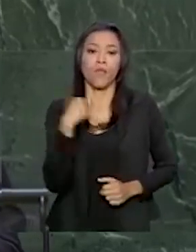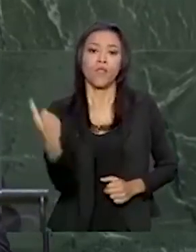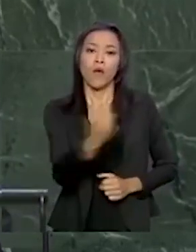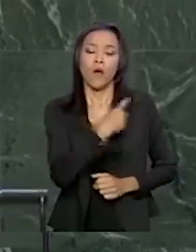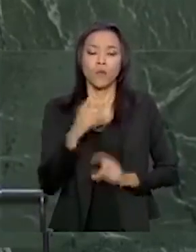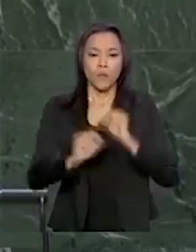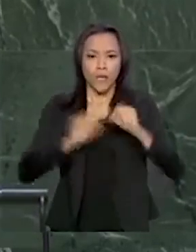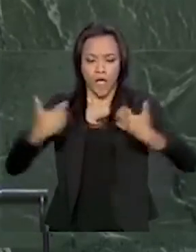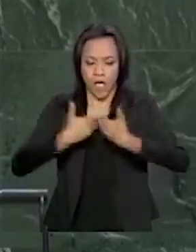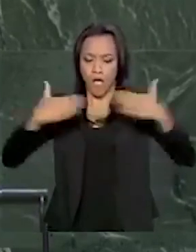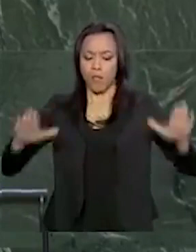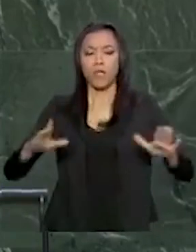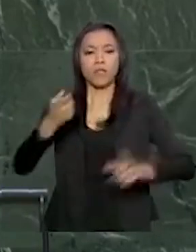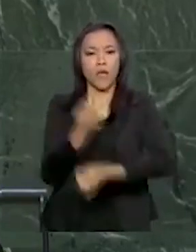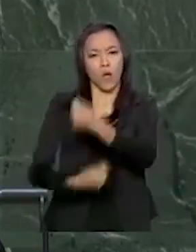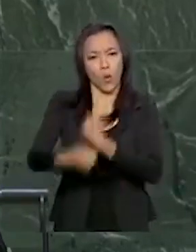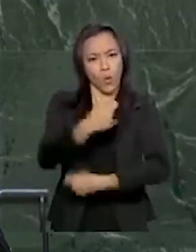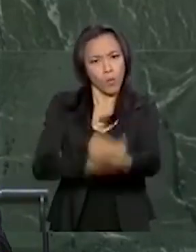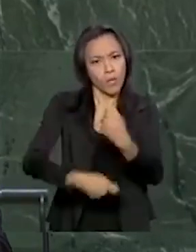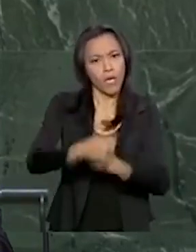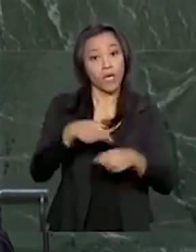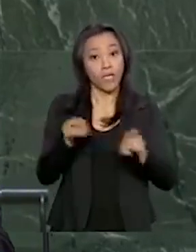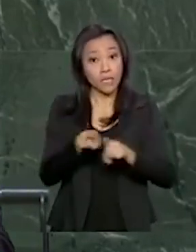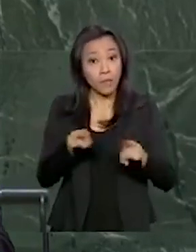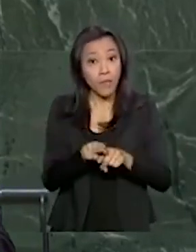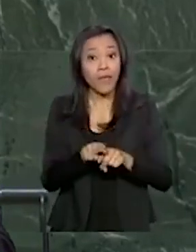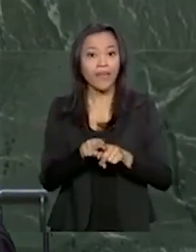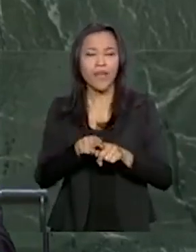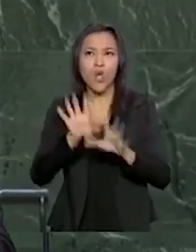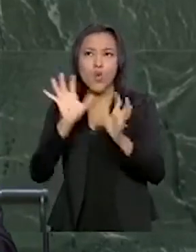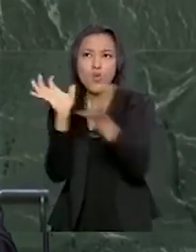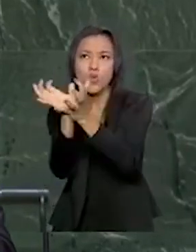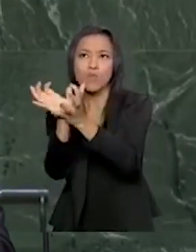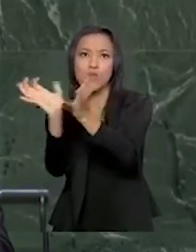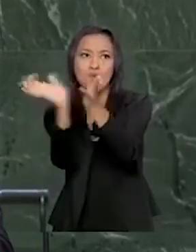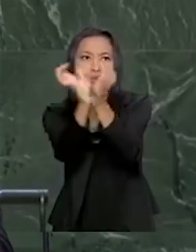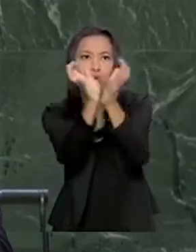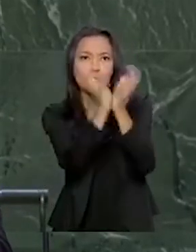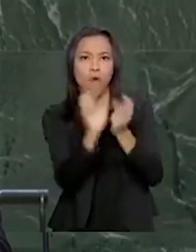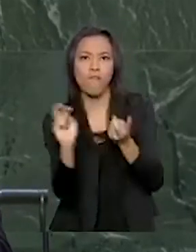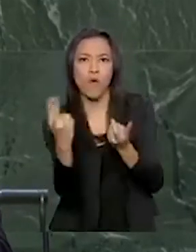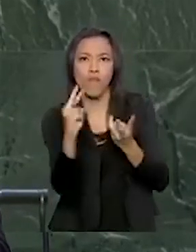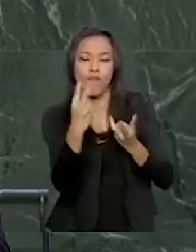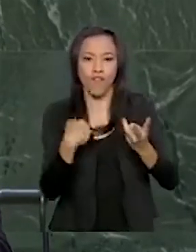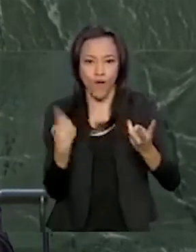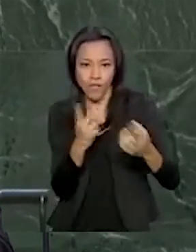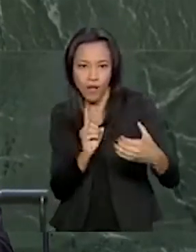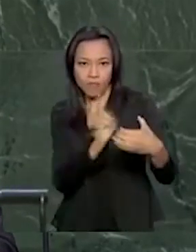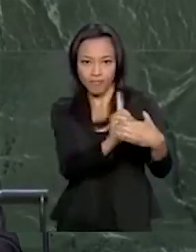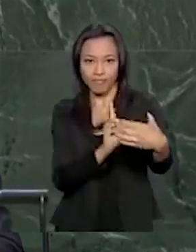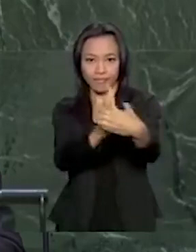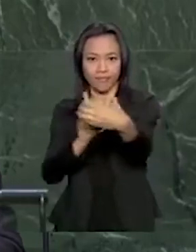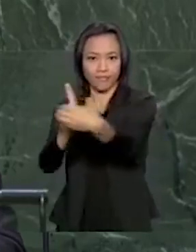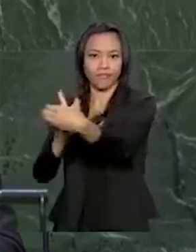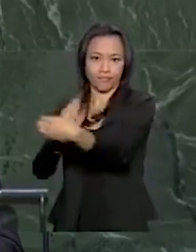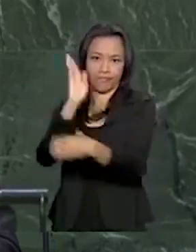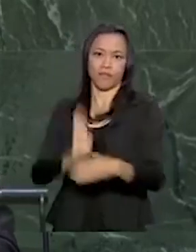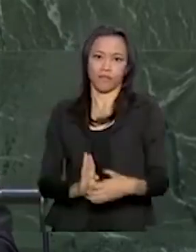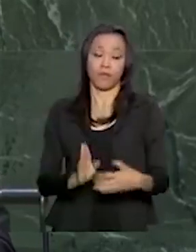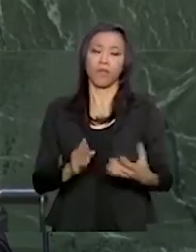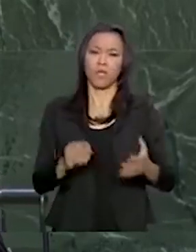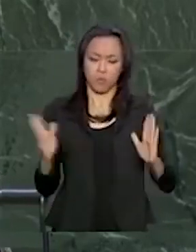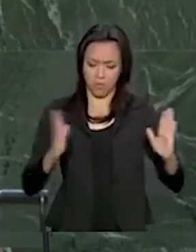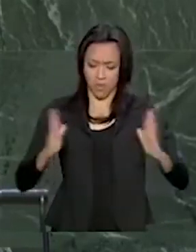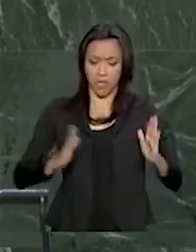abrindo a economia e nos integrando às cadeias globais de valor. Em apenas oito